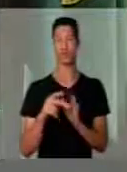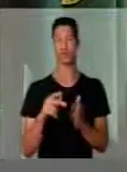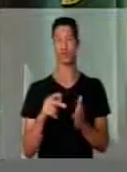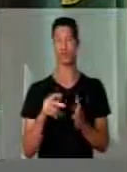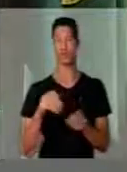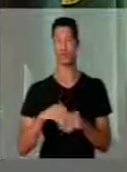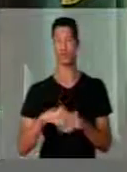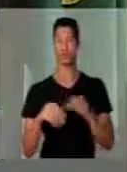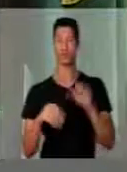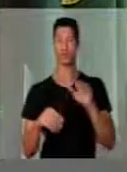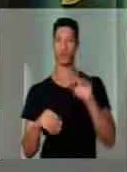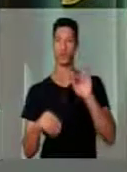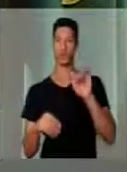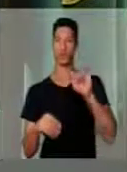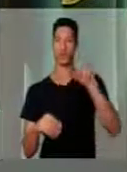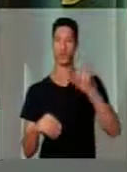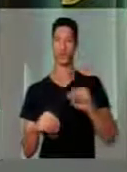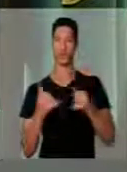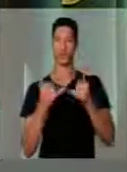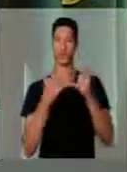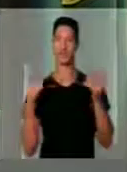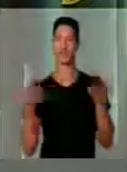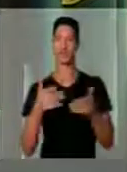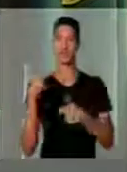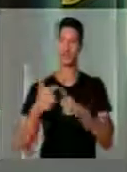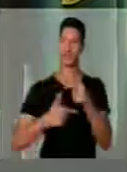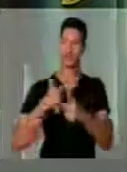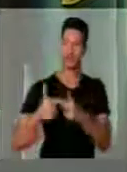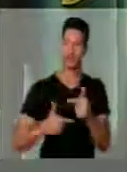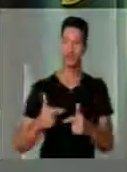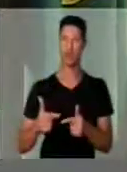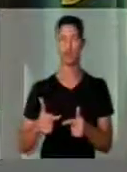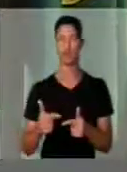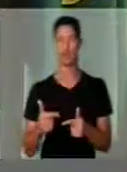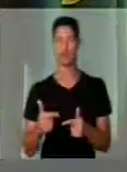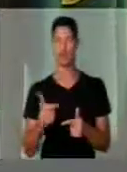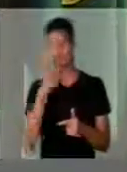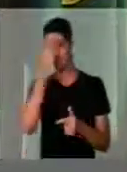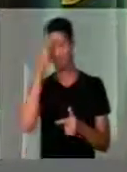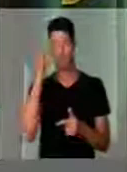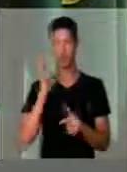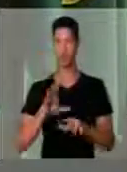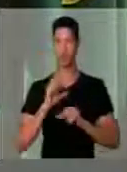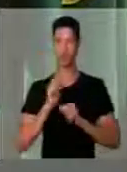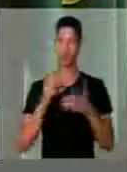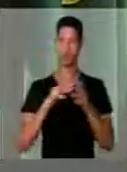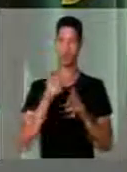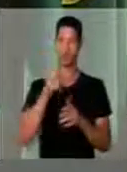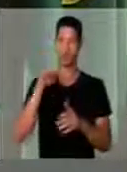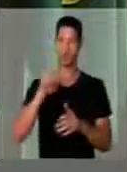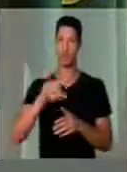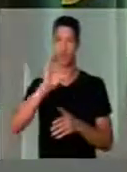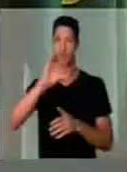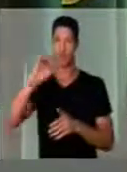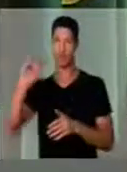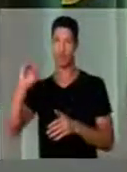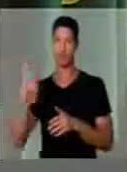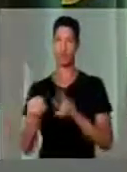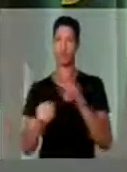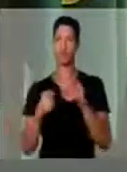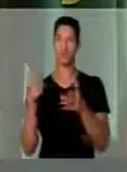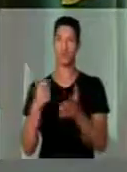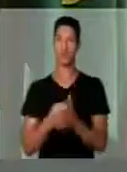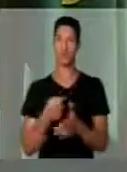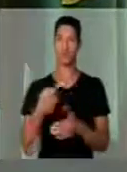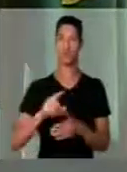faixa de isenção de imposto de renda. Hoje um trabalhador, uma pessoa que recebe em média R$ 1.900 vai